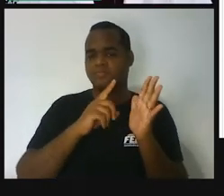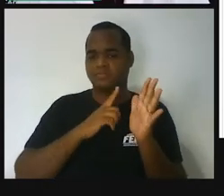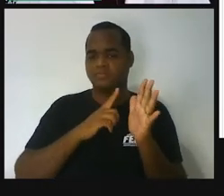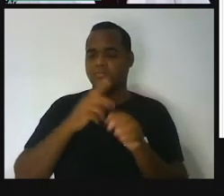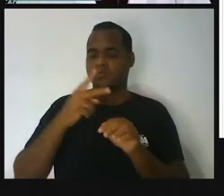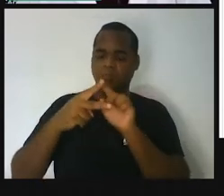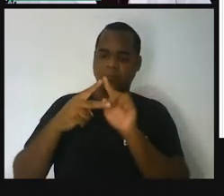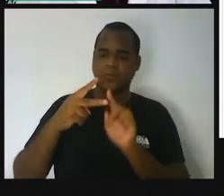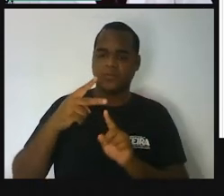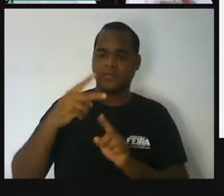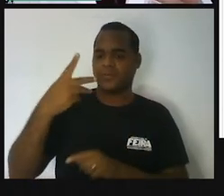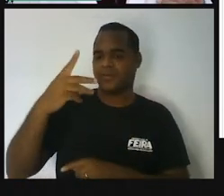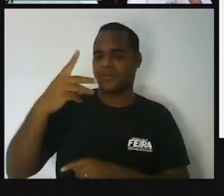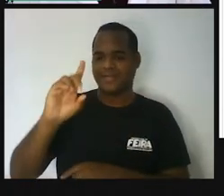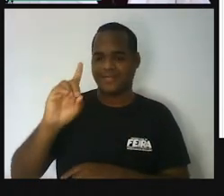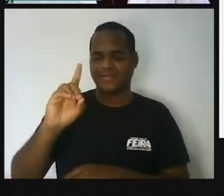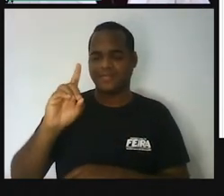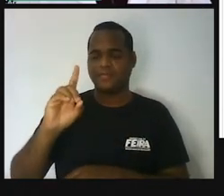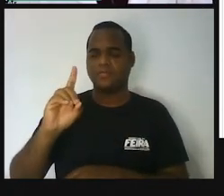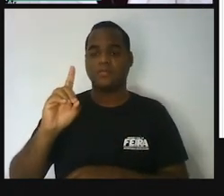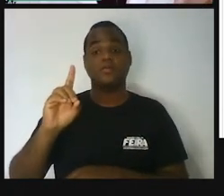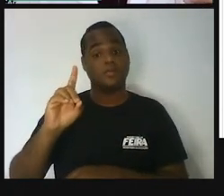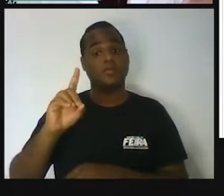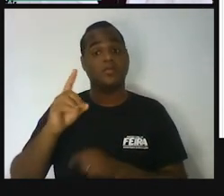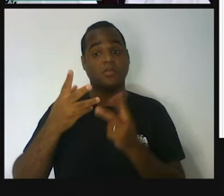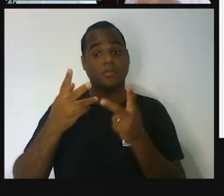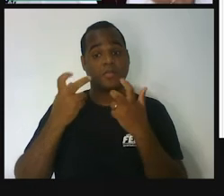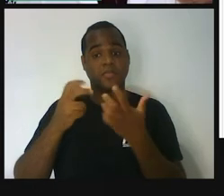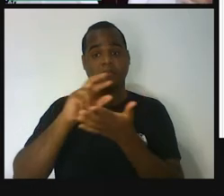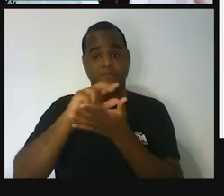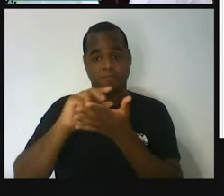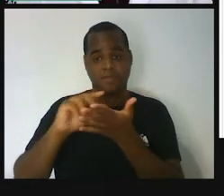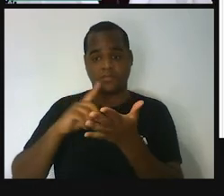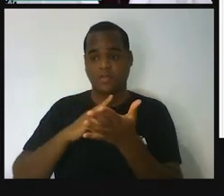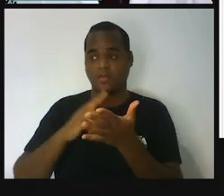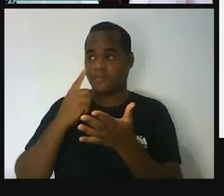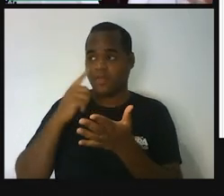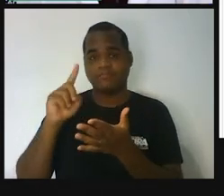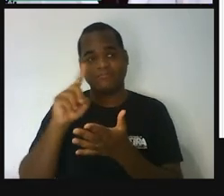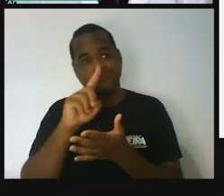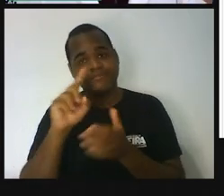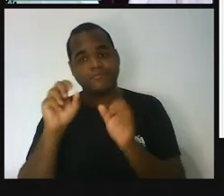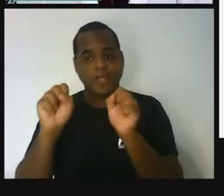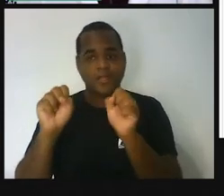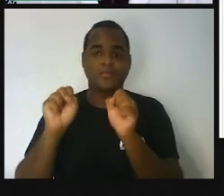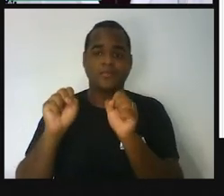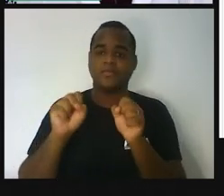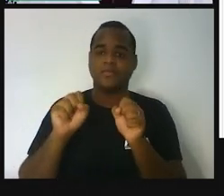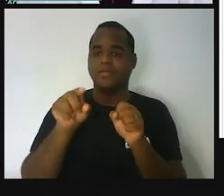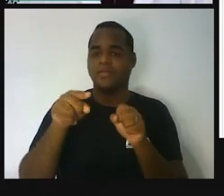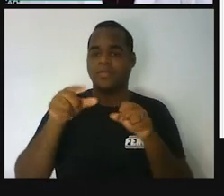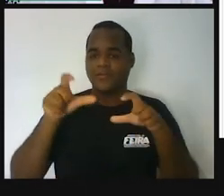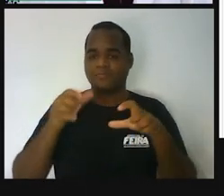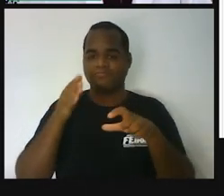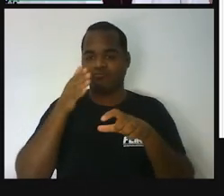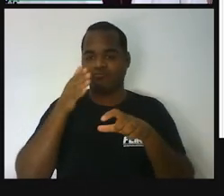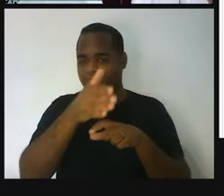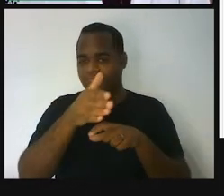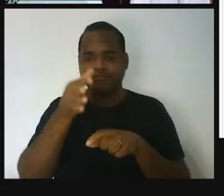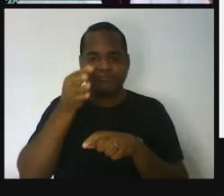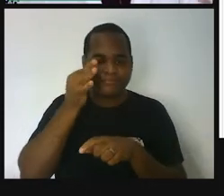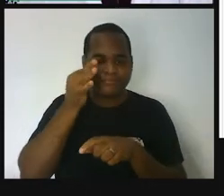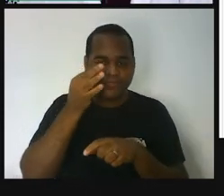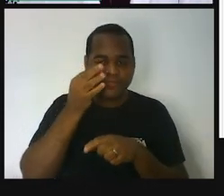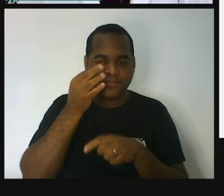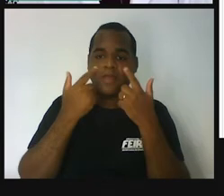têm duas dimensões, percebendo em coisas que estão à nossa volta? No caso, nesse lugar que eu fui, eu